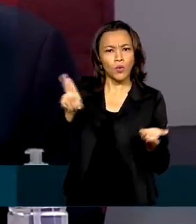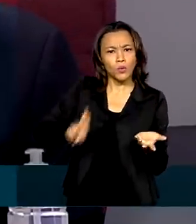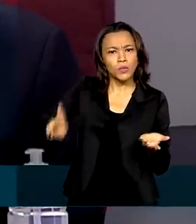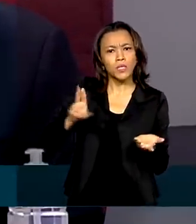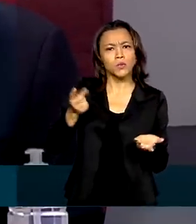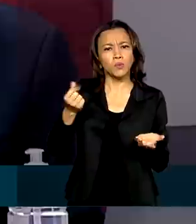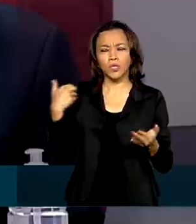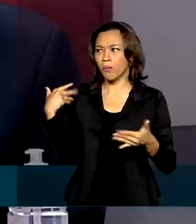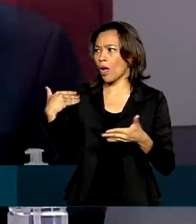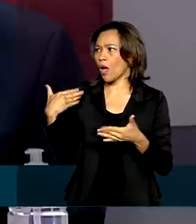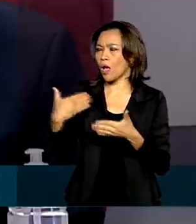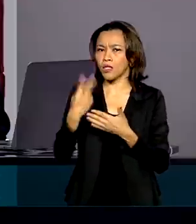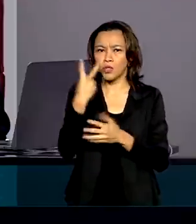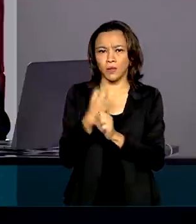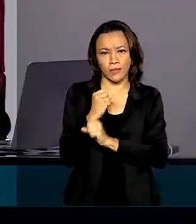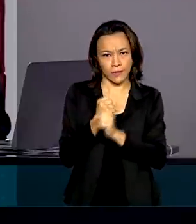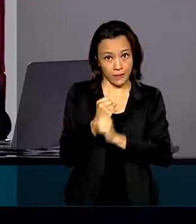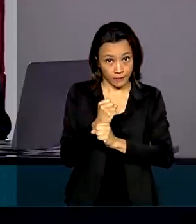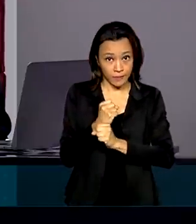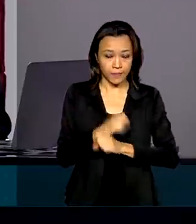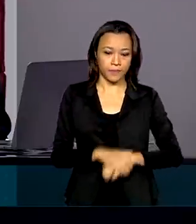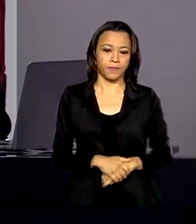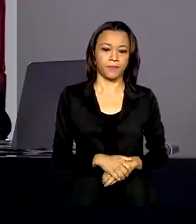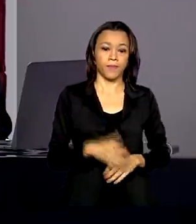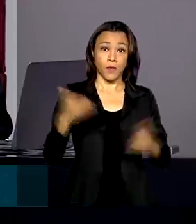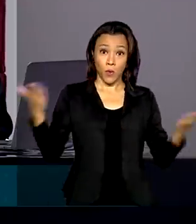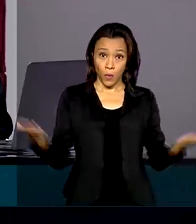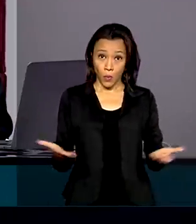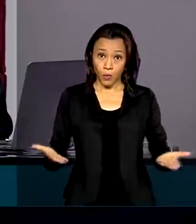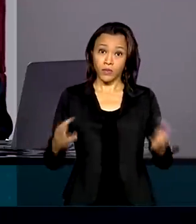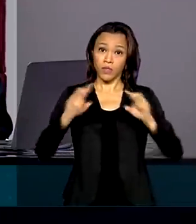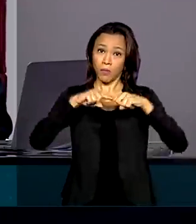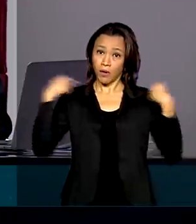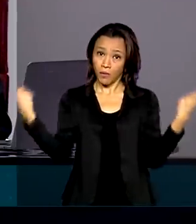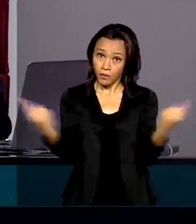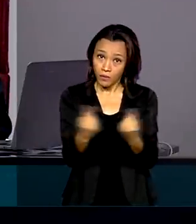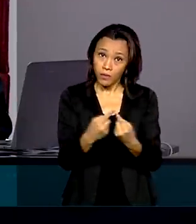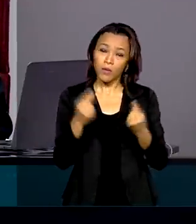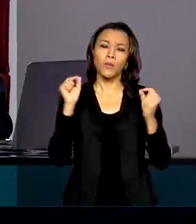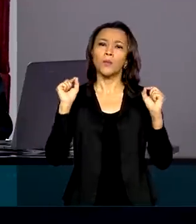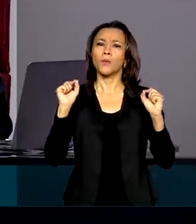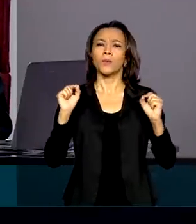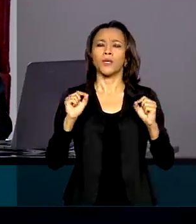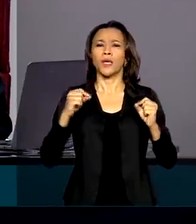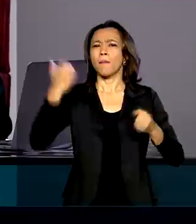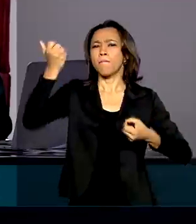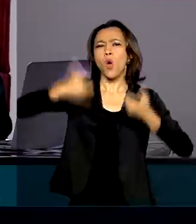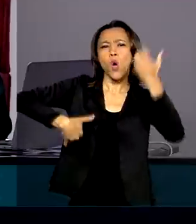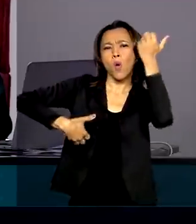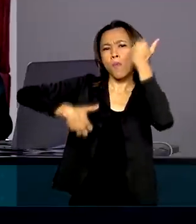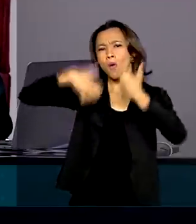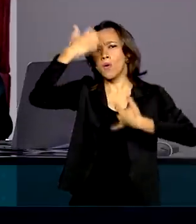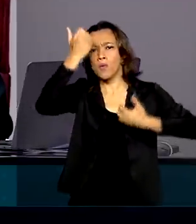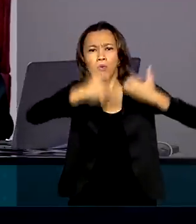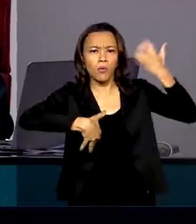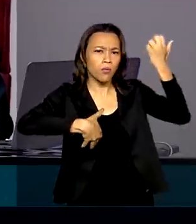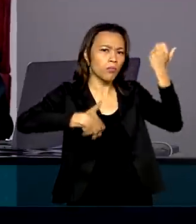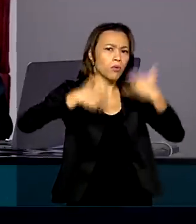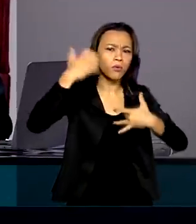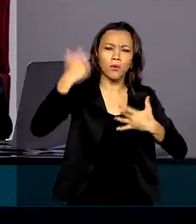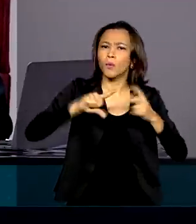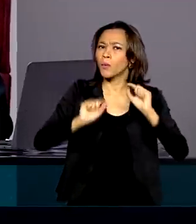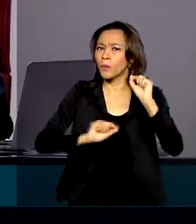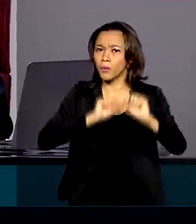nos últimos dois anos. Essa é uma audiência para nós obtermos dados, informações e